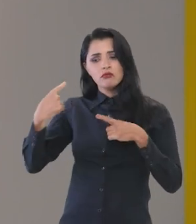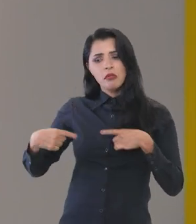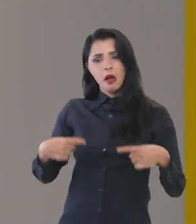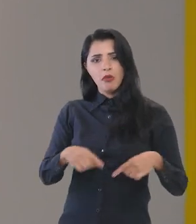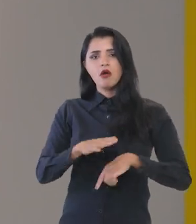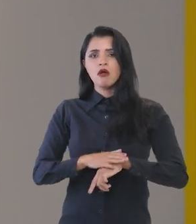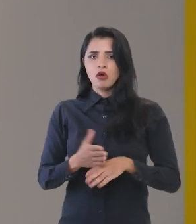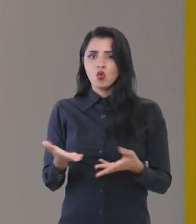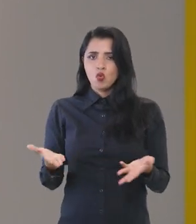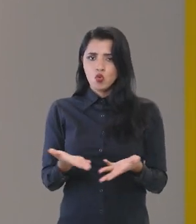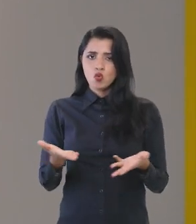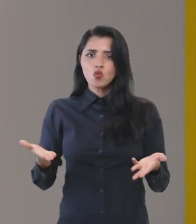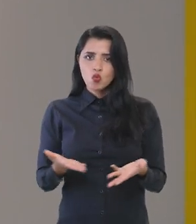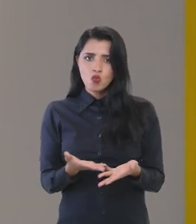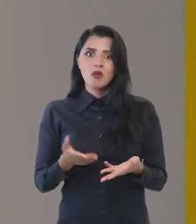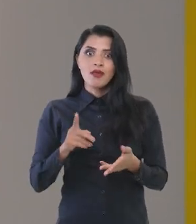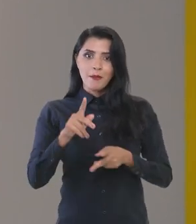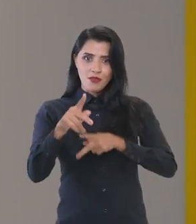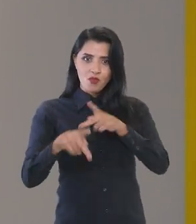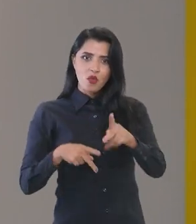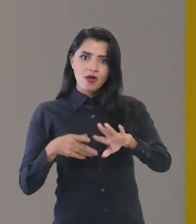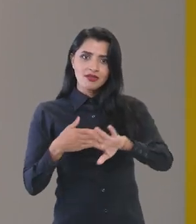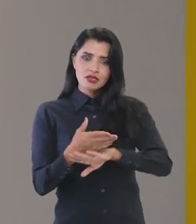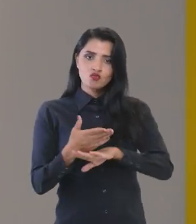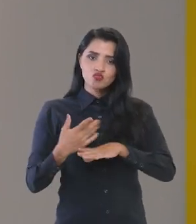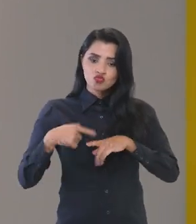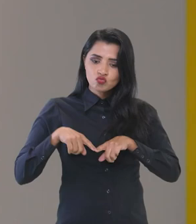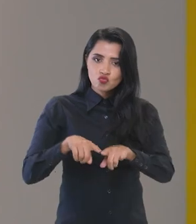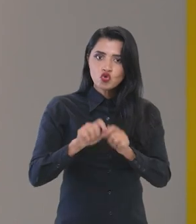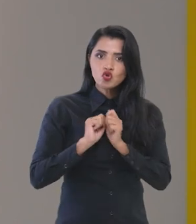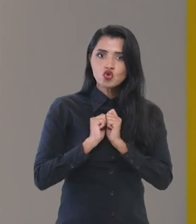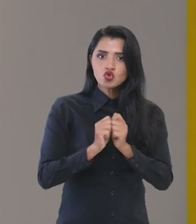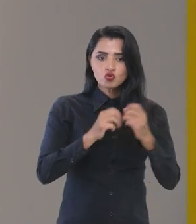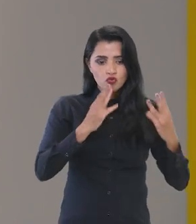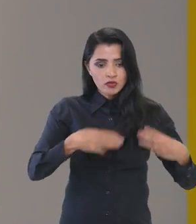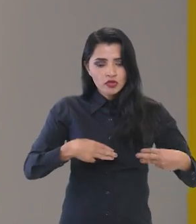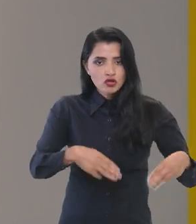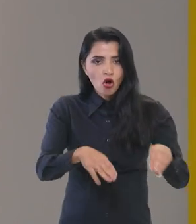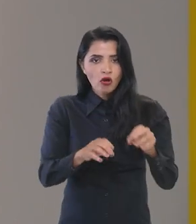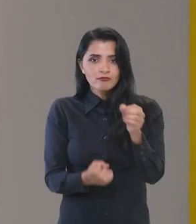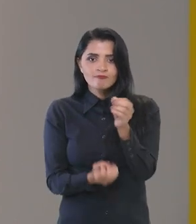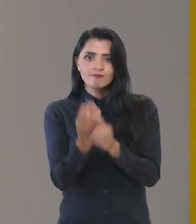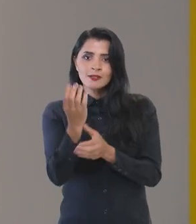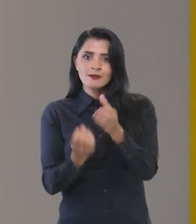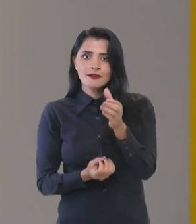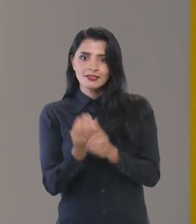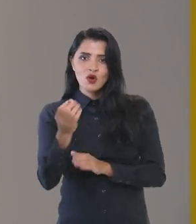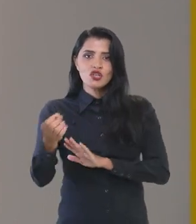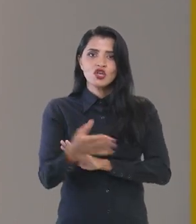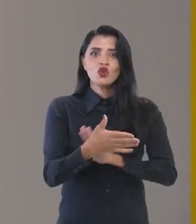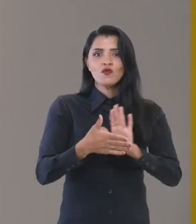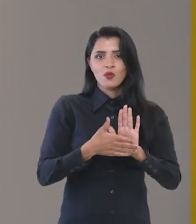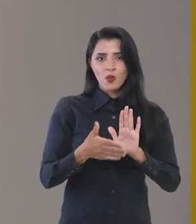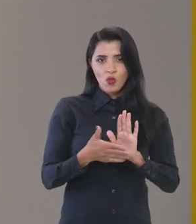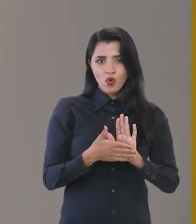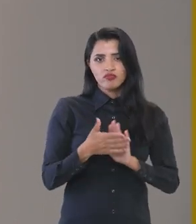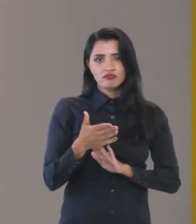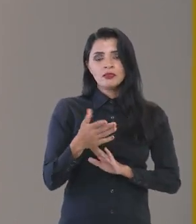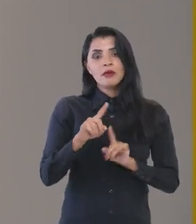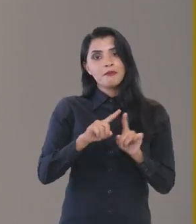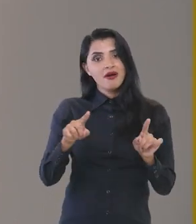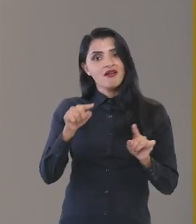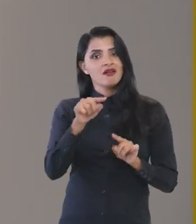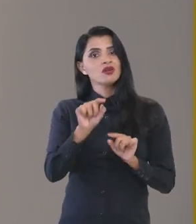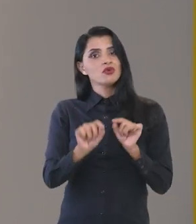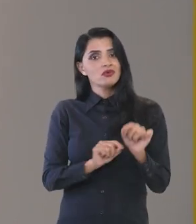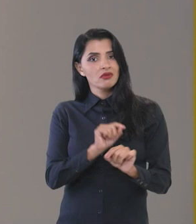discutidos nesse momento. Então, a população participa, junto com os ministérios, do desenho dessas novas propostas.